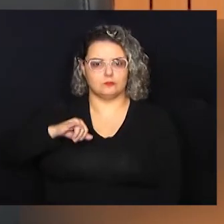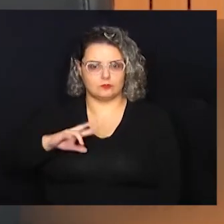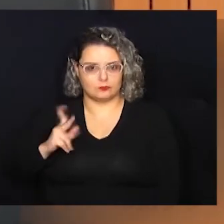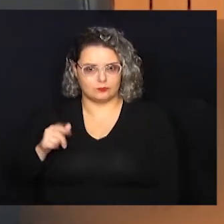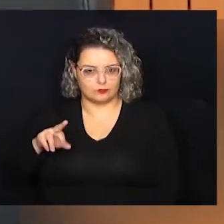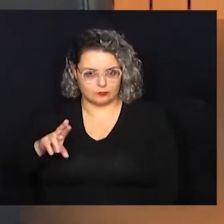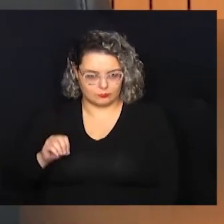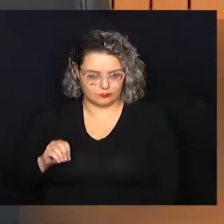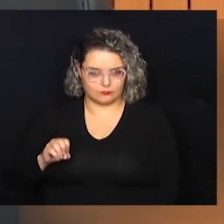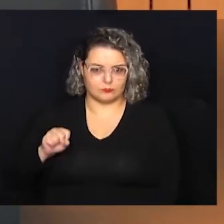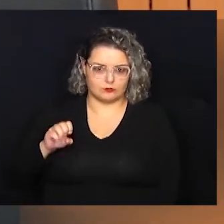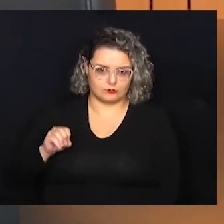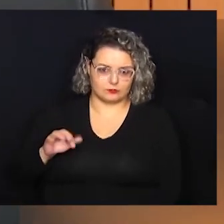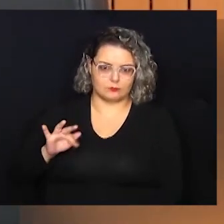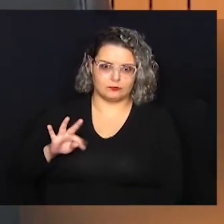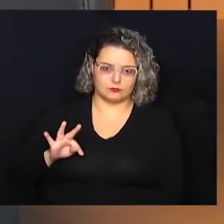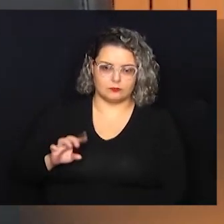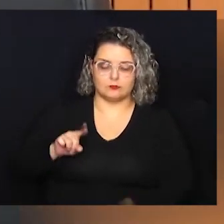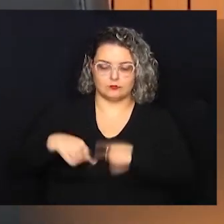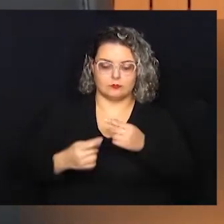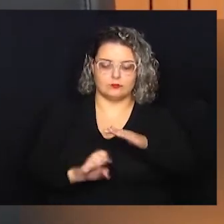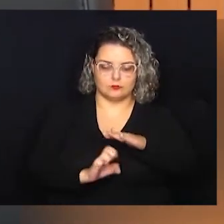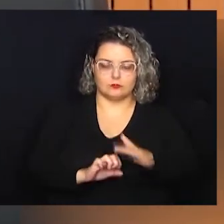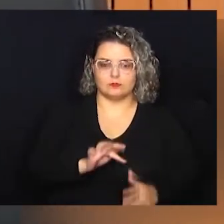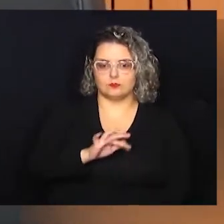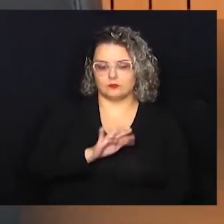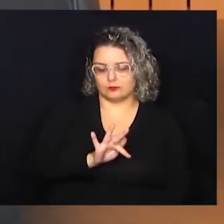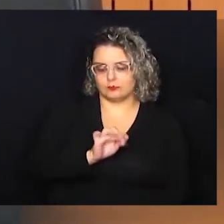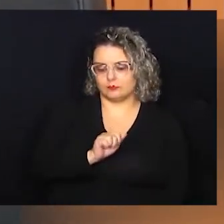Microsoft e de uma outra empresa chamada Face.